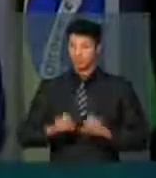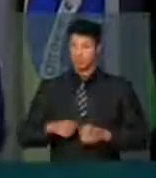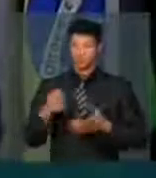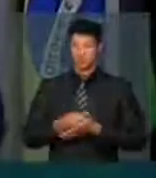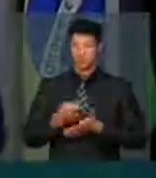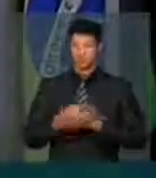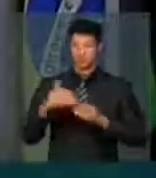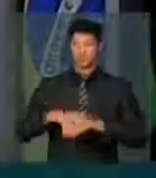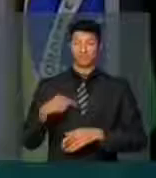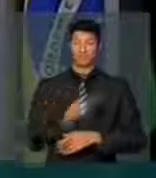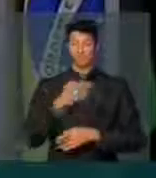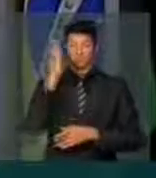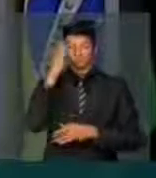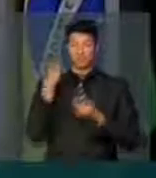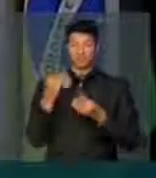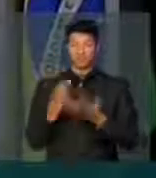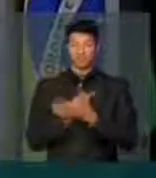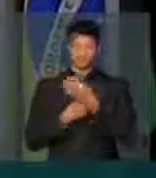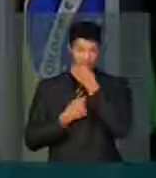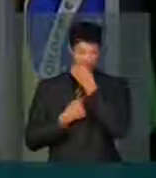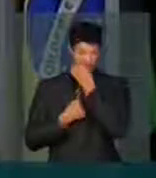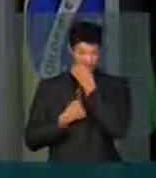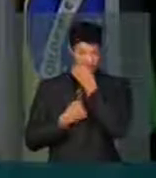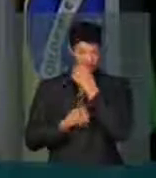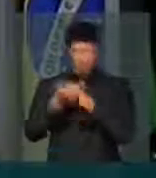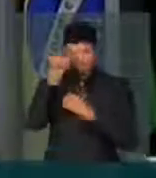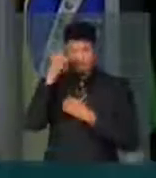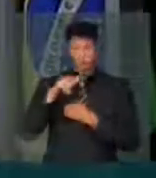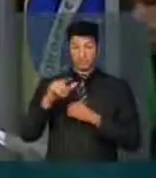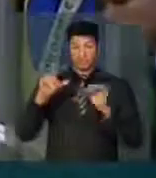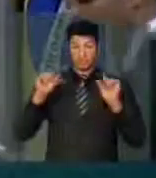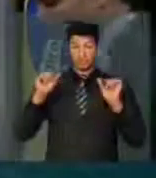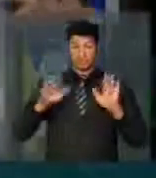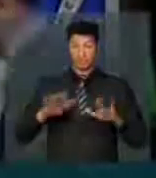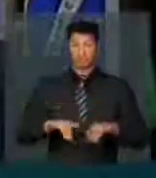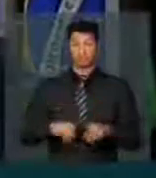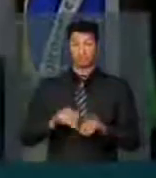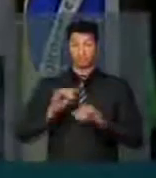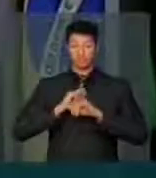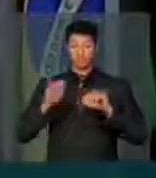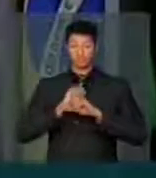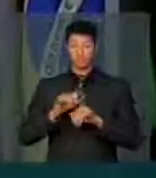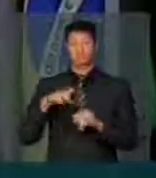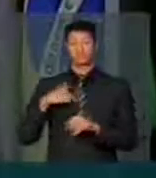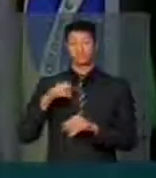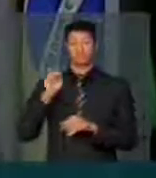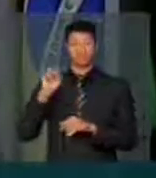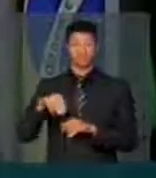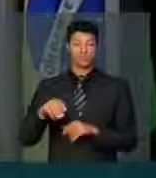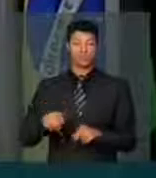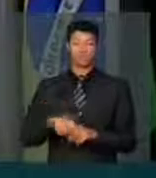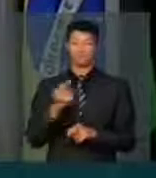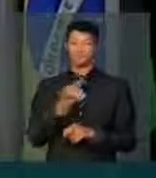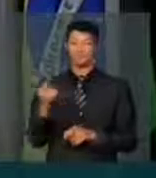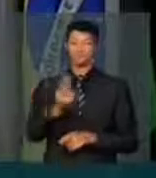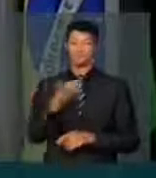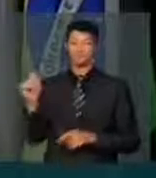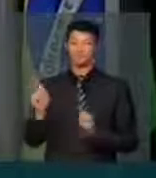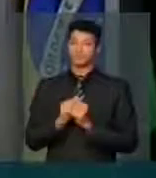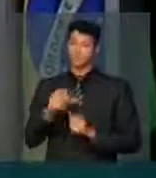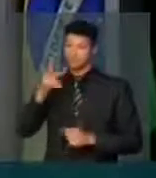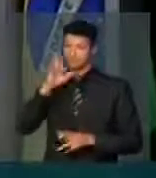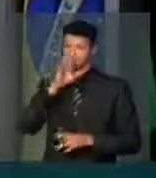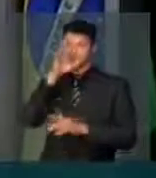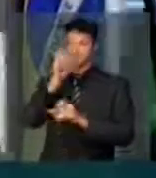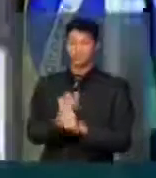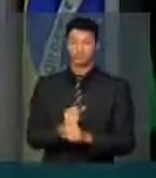campanha eleitoral. A gente sabe como funciona. A intenção é baratear a campanha eleitoral. E aí sim, cada um vai com a sua